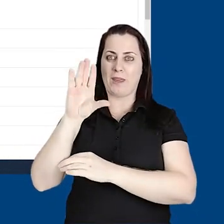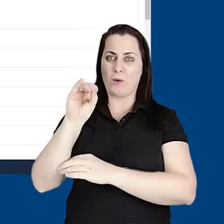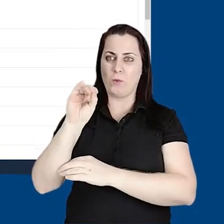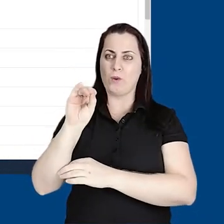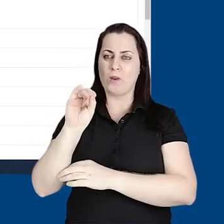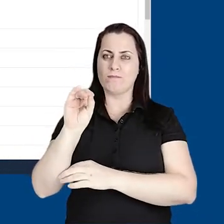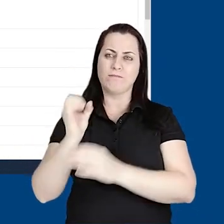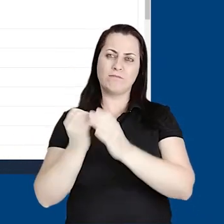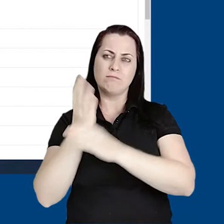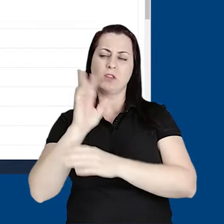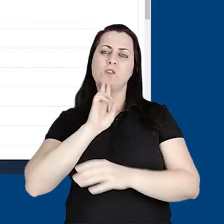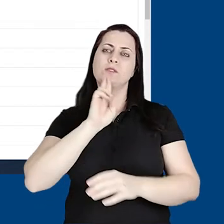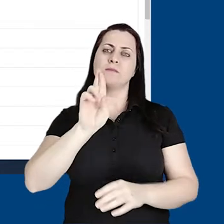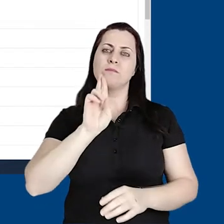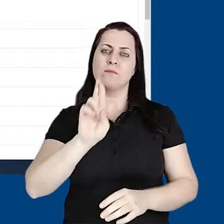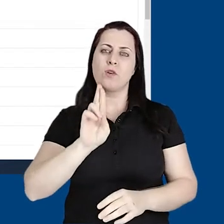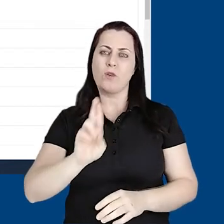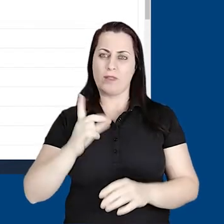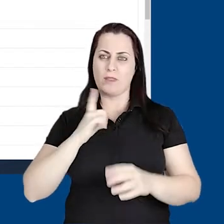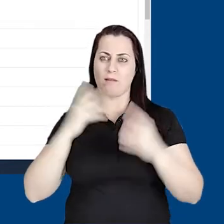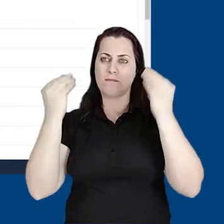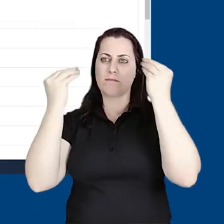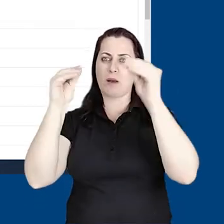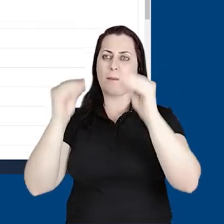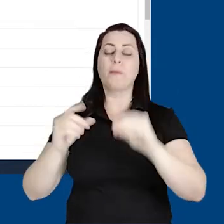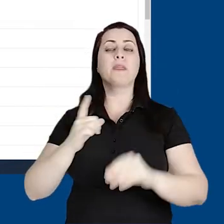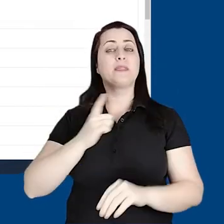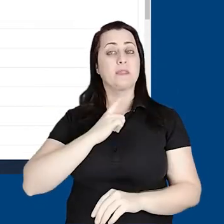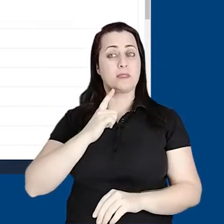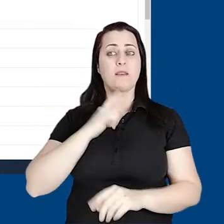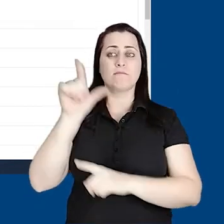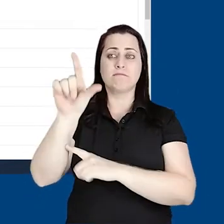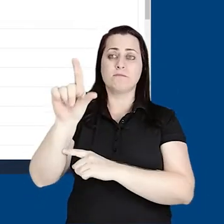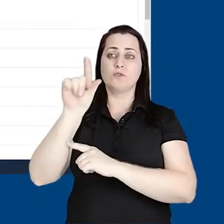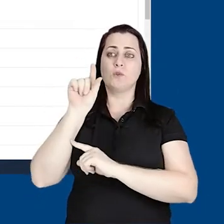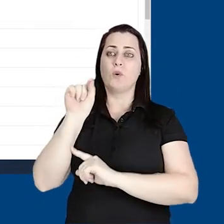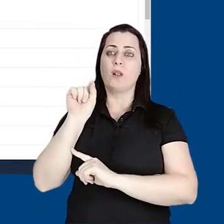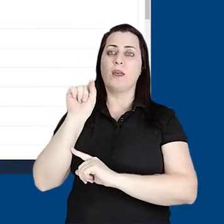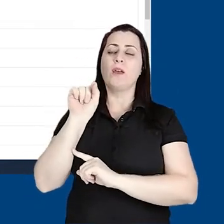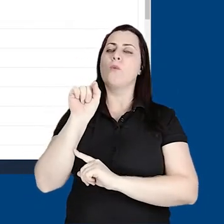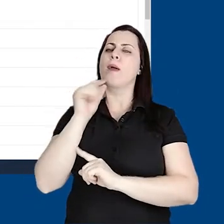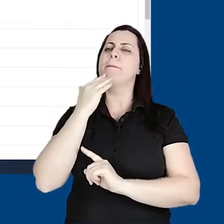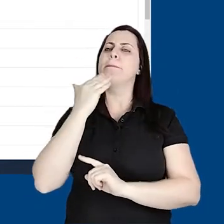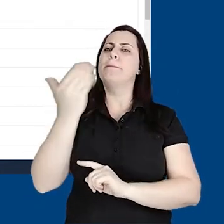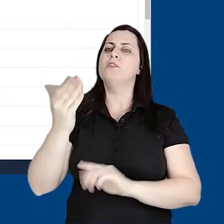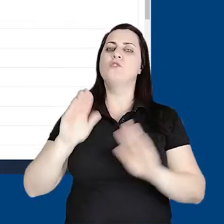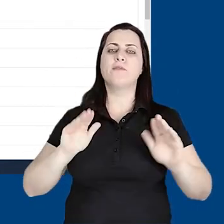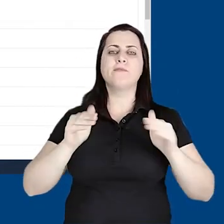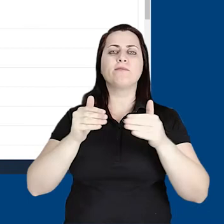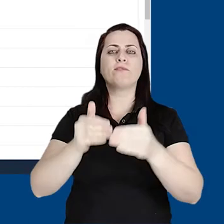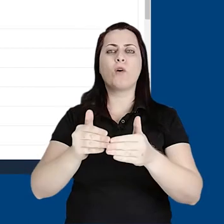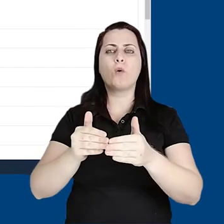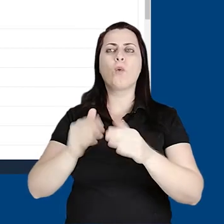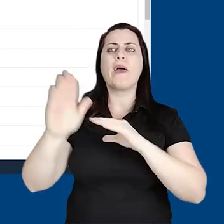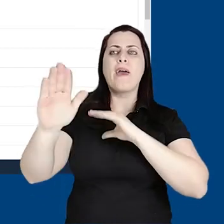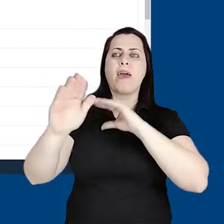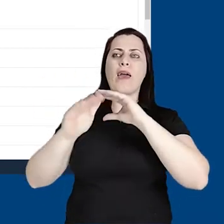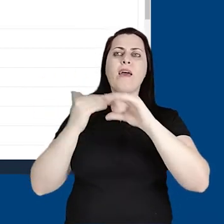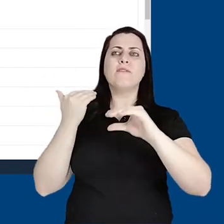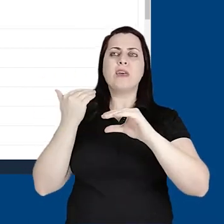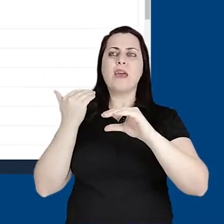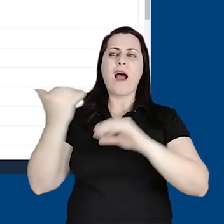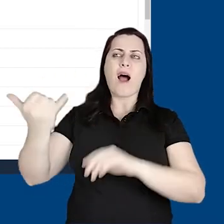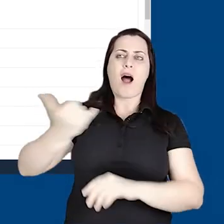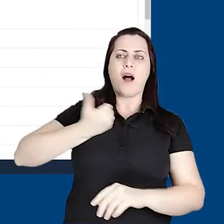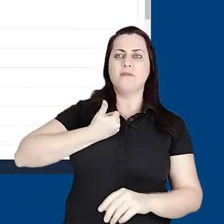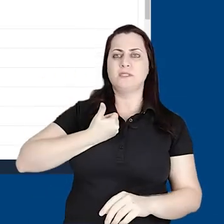respostas são adicionadas a esse tópico, existe a opção de pedir ao fórum que nos envie